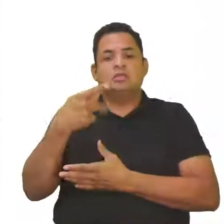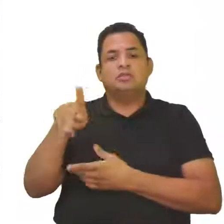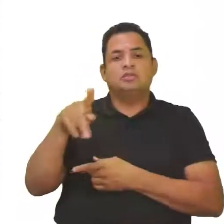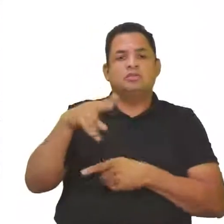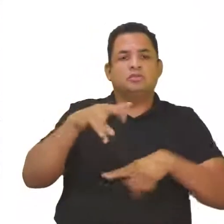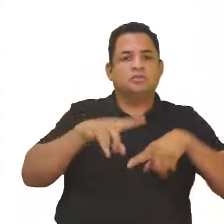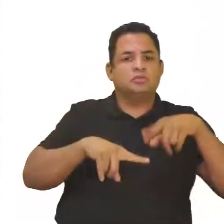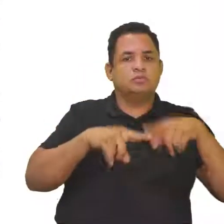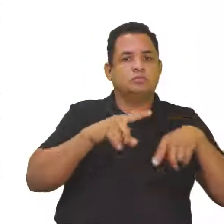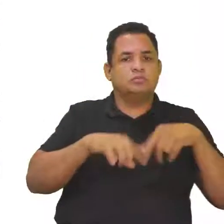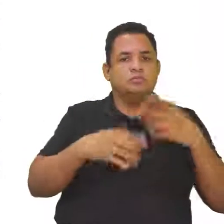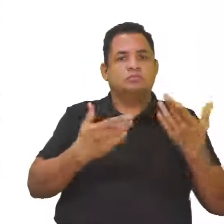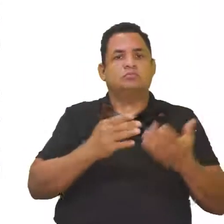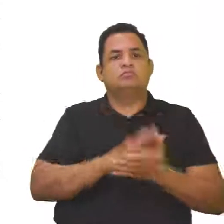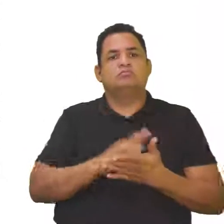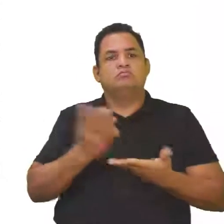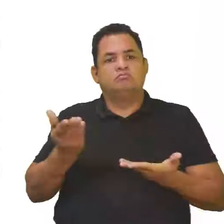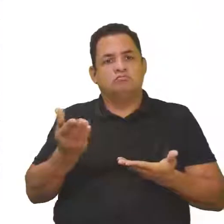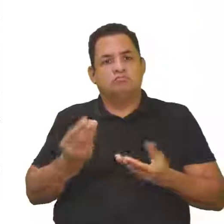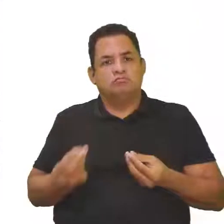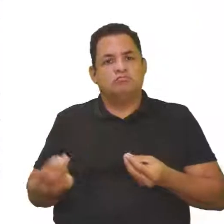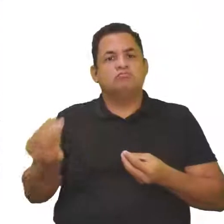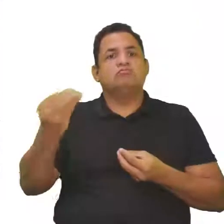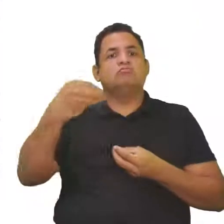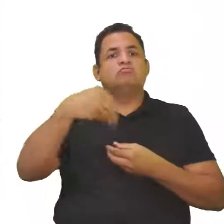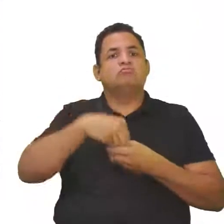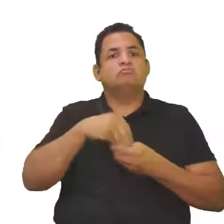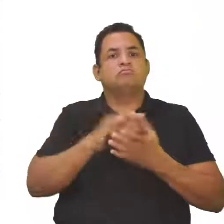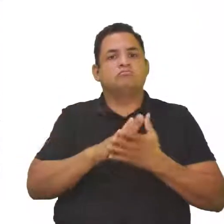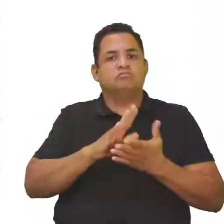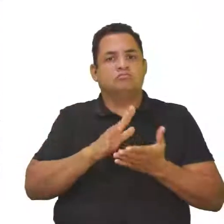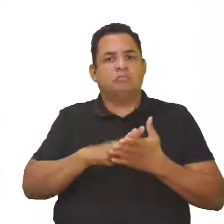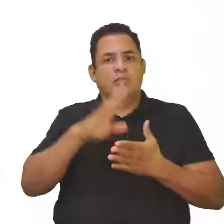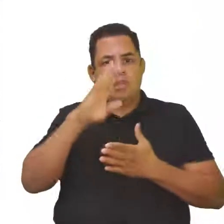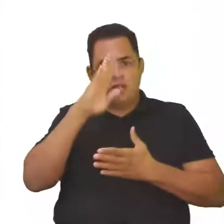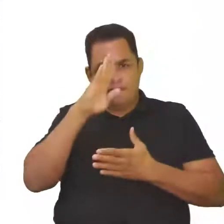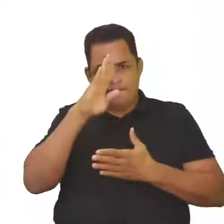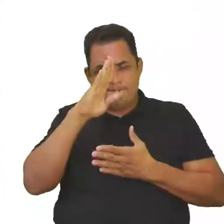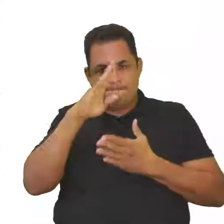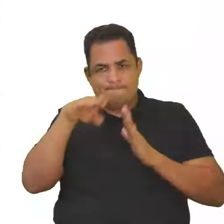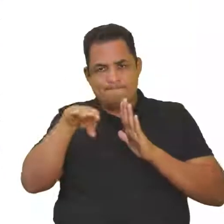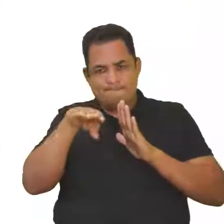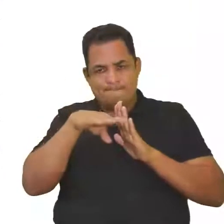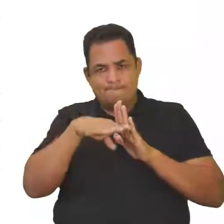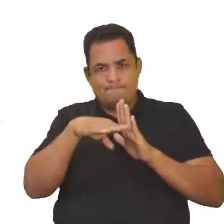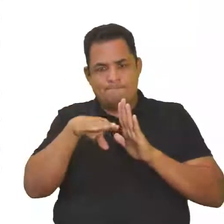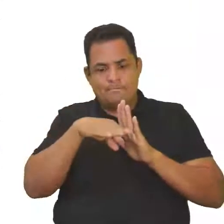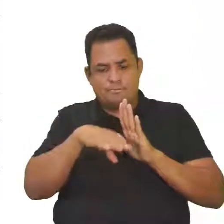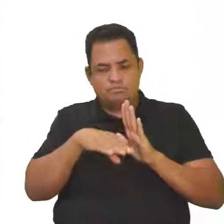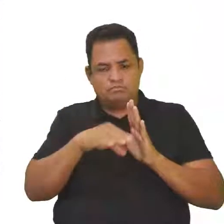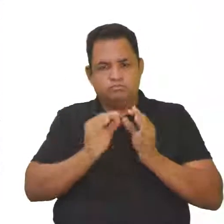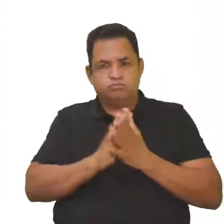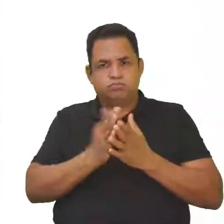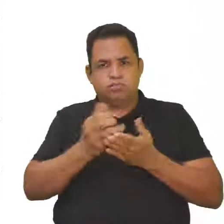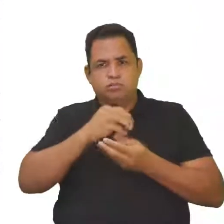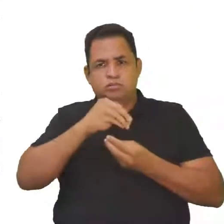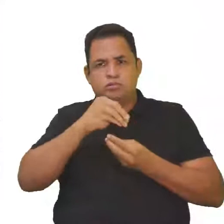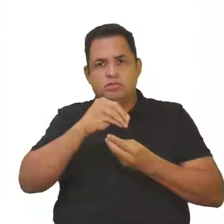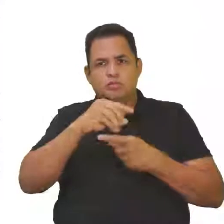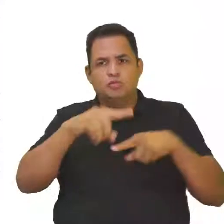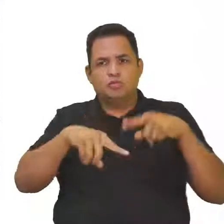e seus componentes, incluindo os principais, os princípios ativos e os